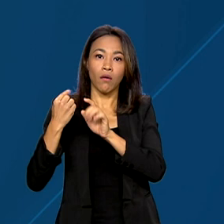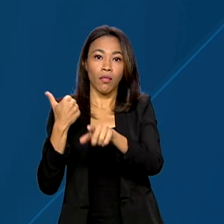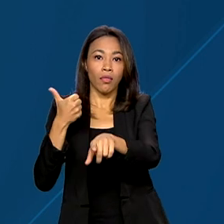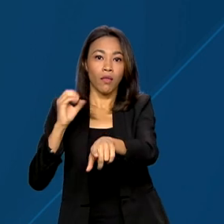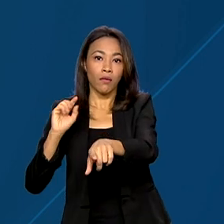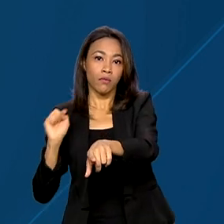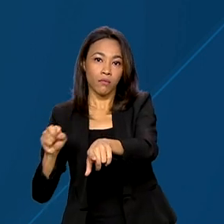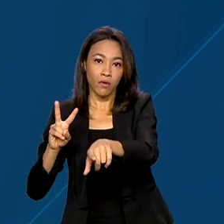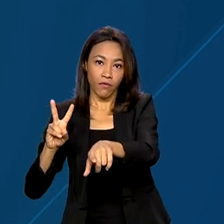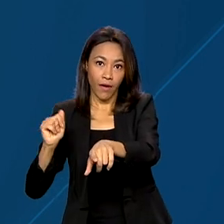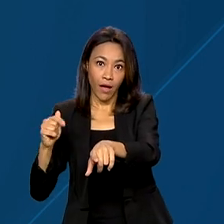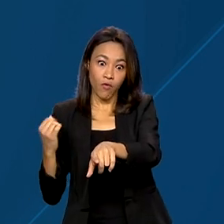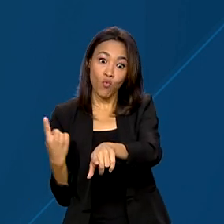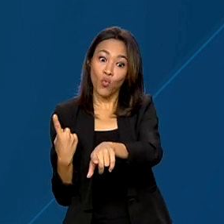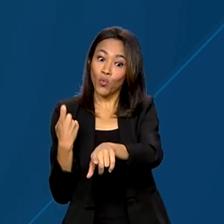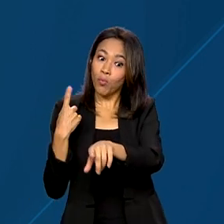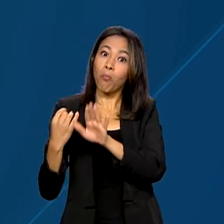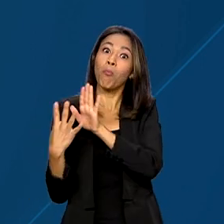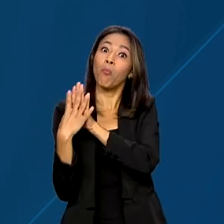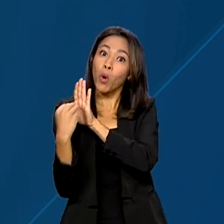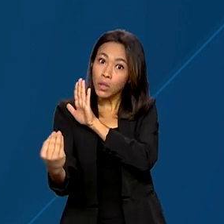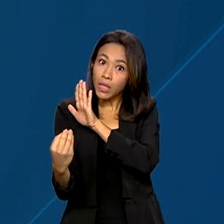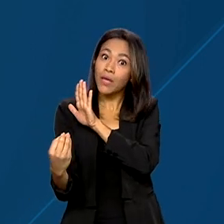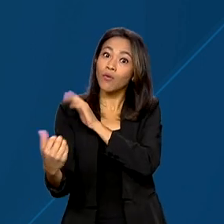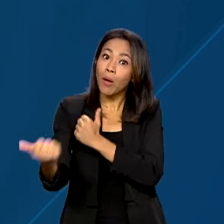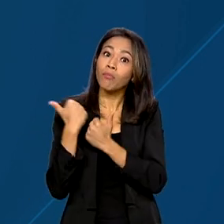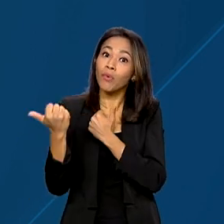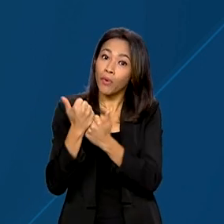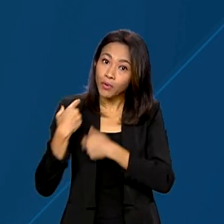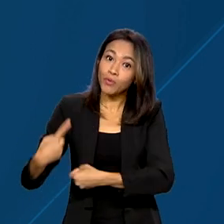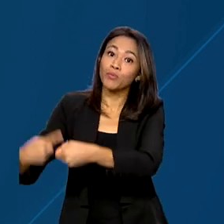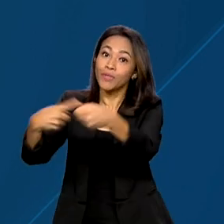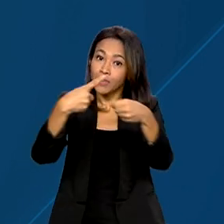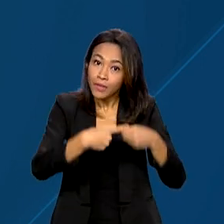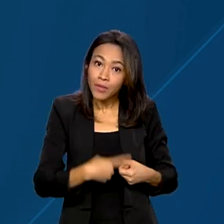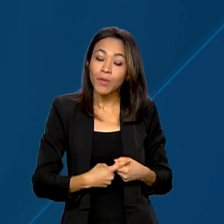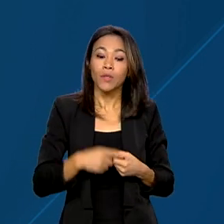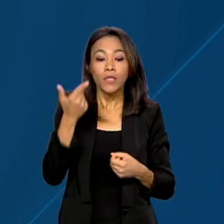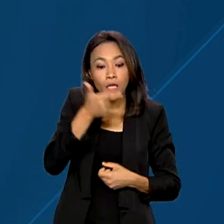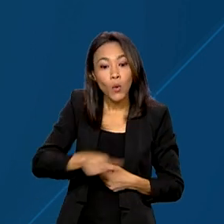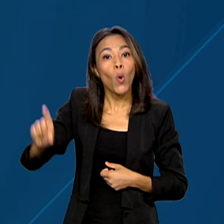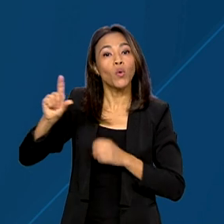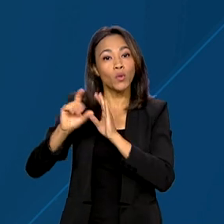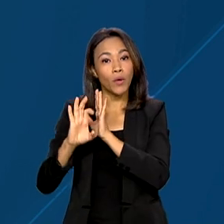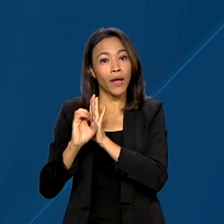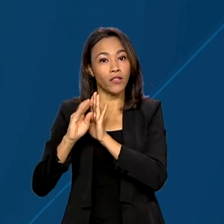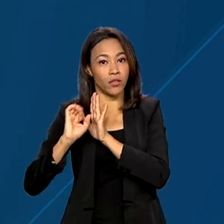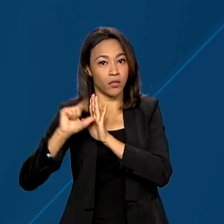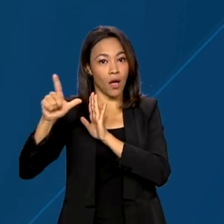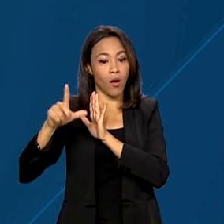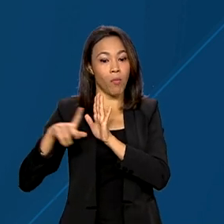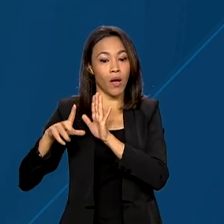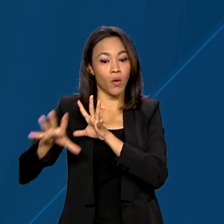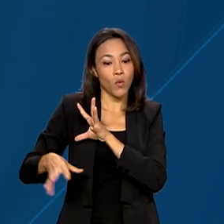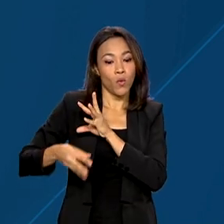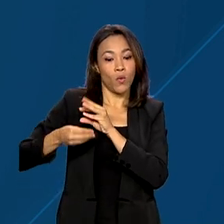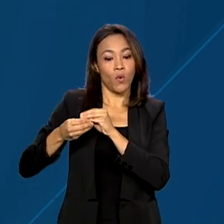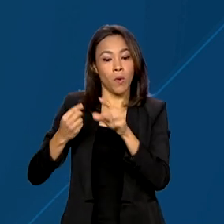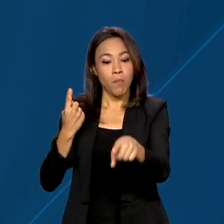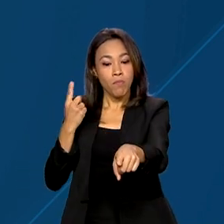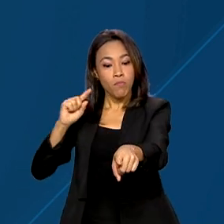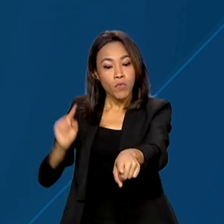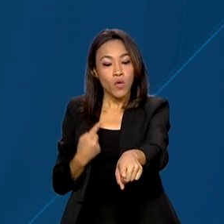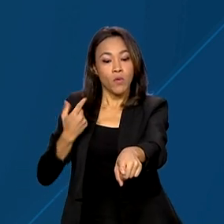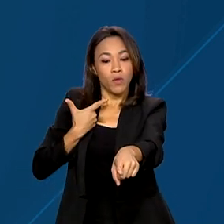num modelo inédito de coparticipação com os municípios. E ainda há outro edital para repor cerca de 1.200